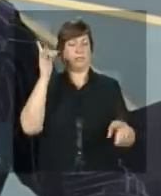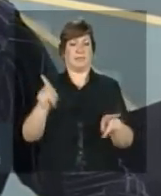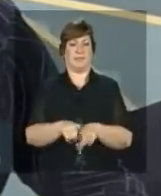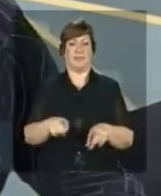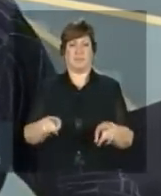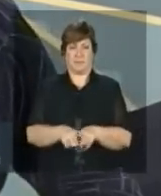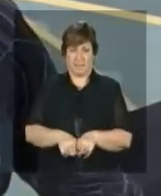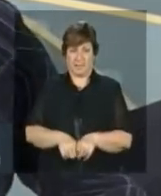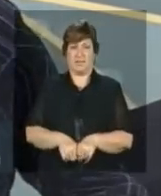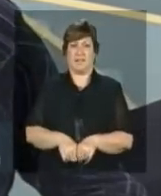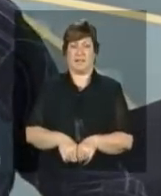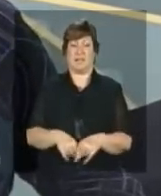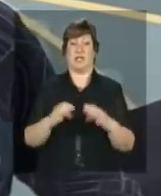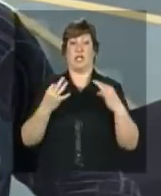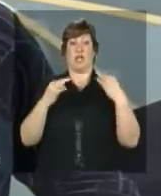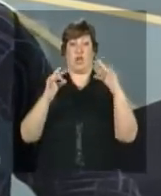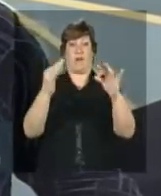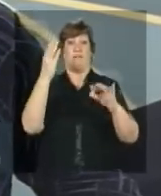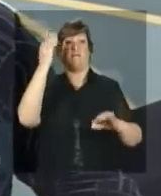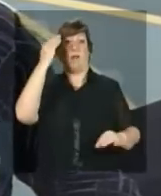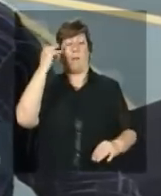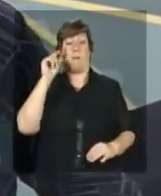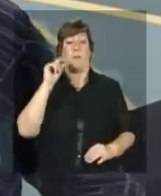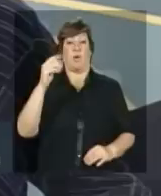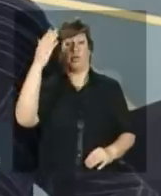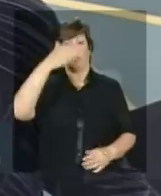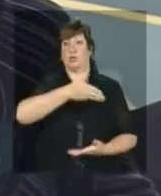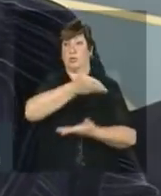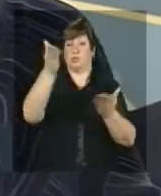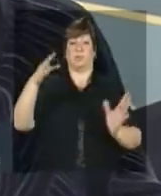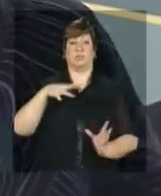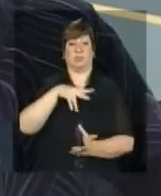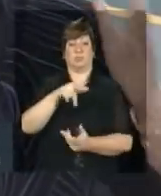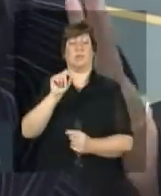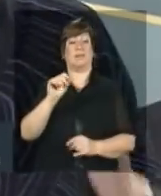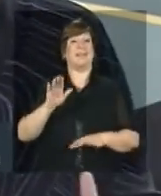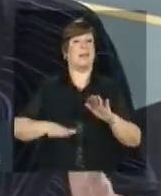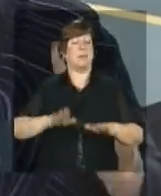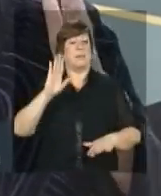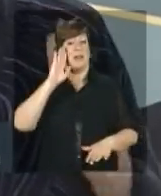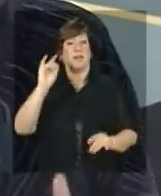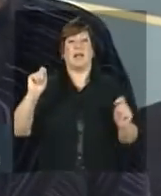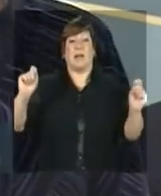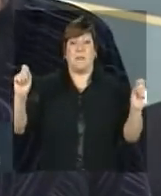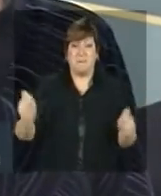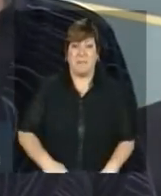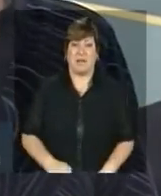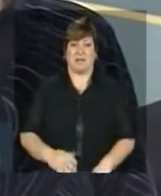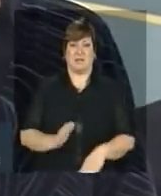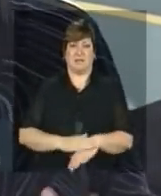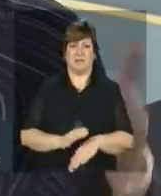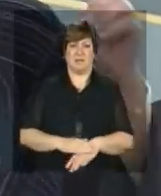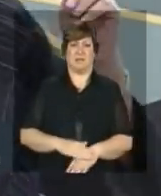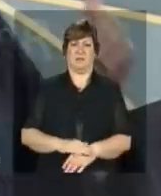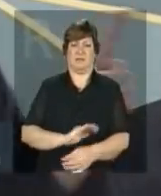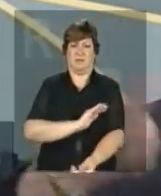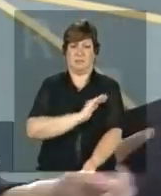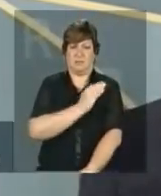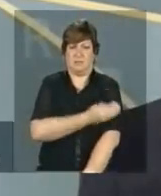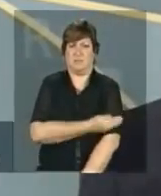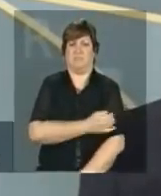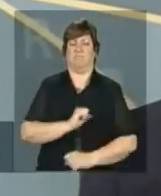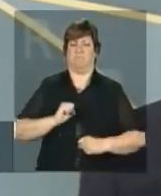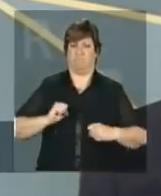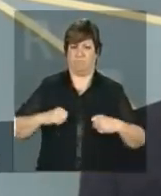tecnologia que ocupe o mercado internacional depende da capacidade que nós tivermos